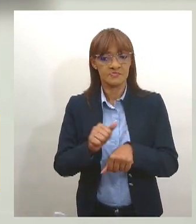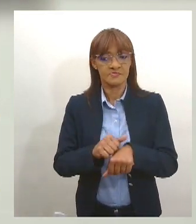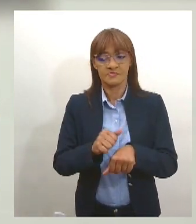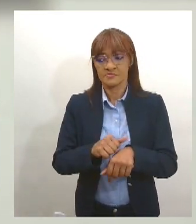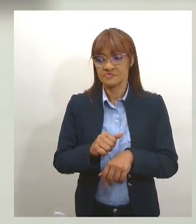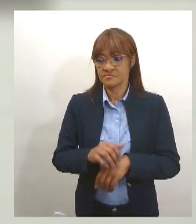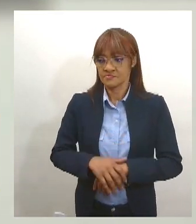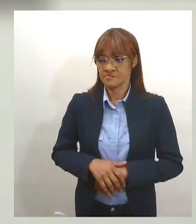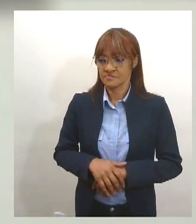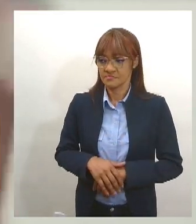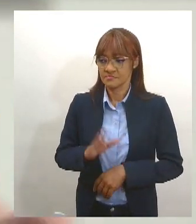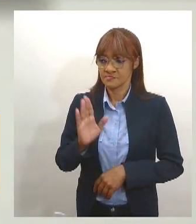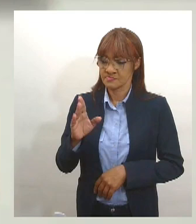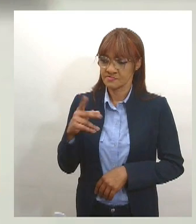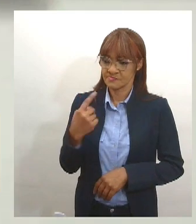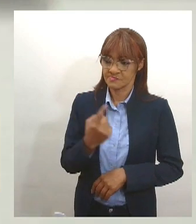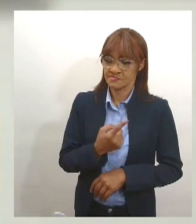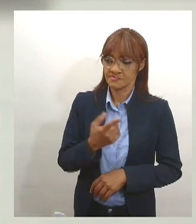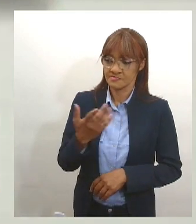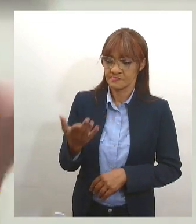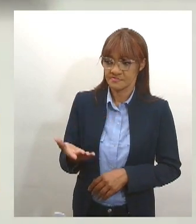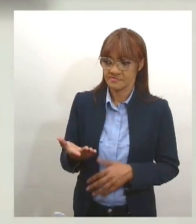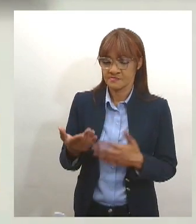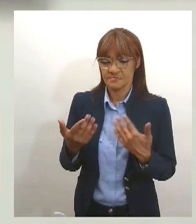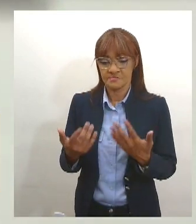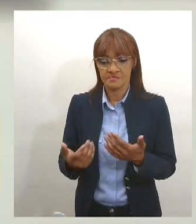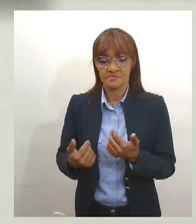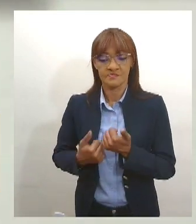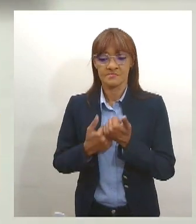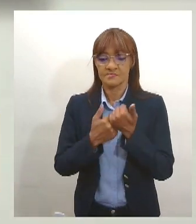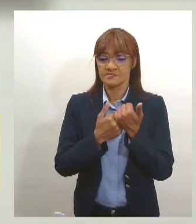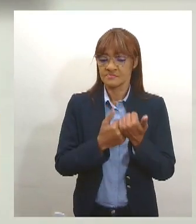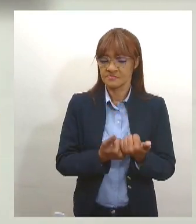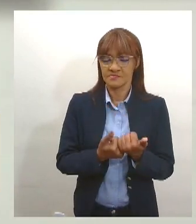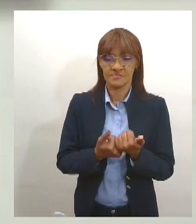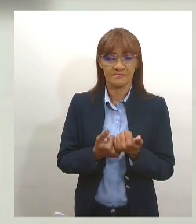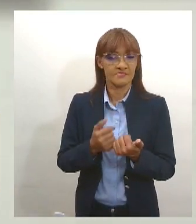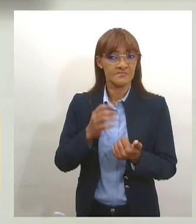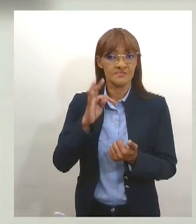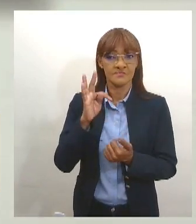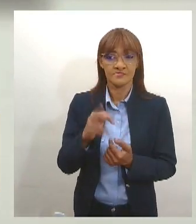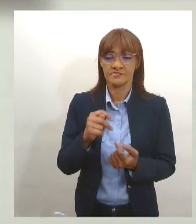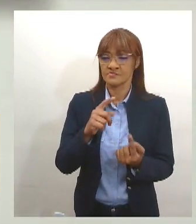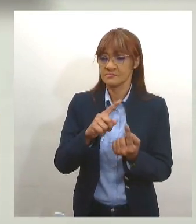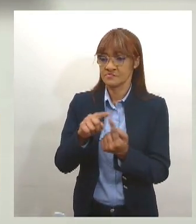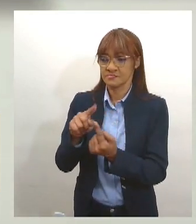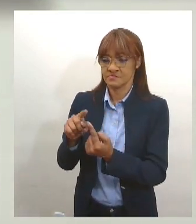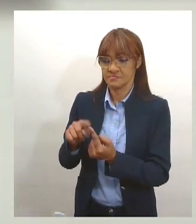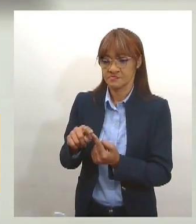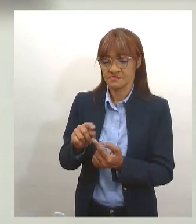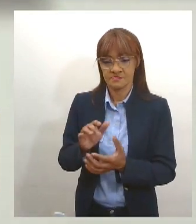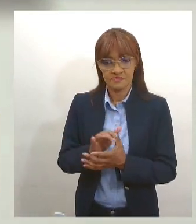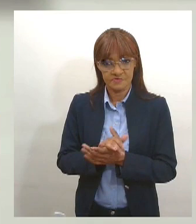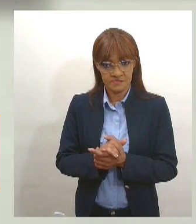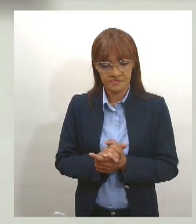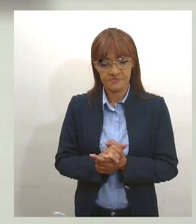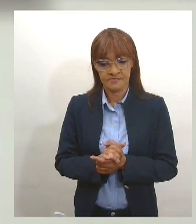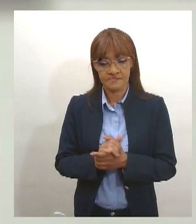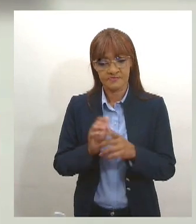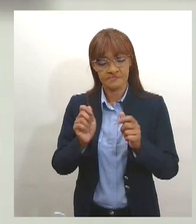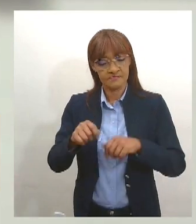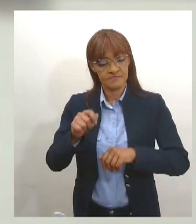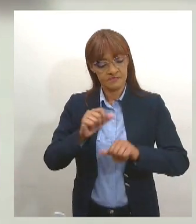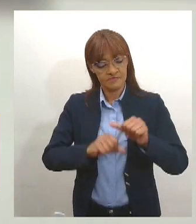Então, ela vai ter tanto esse apoio financeiro como o apoio psicológico, né? Todo o apoio necessário para que ela saia dessa situação de